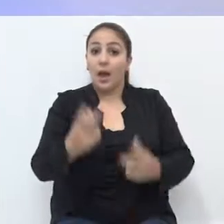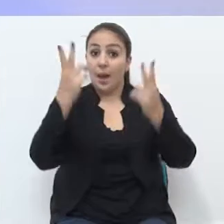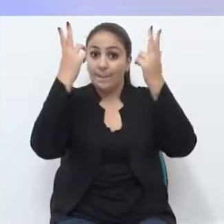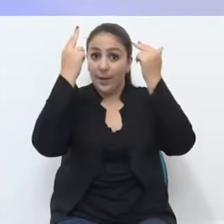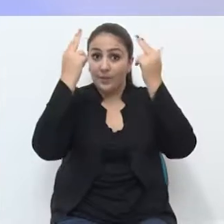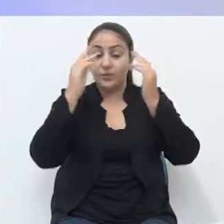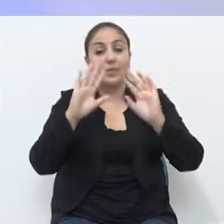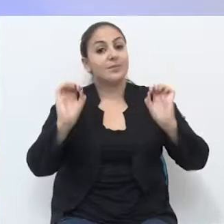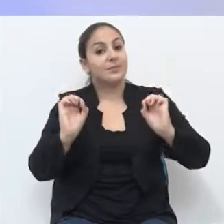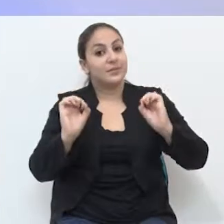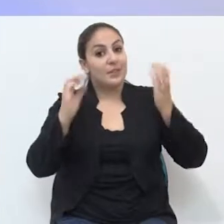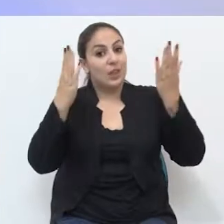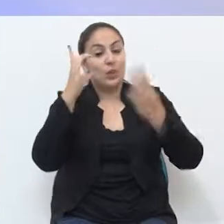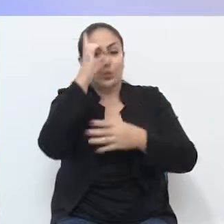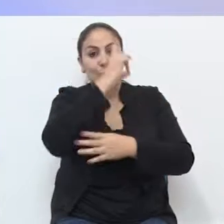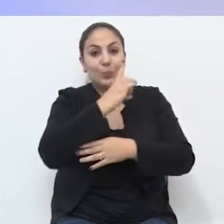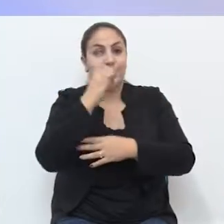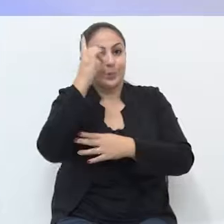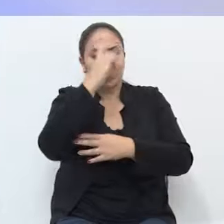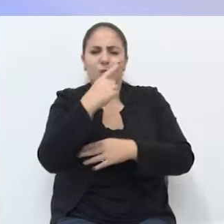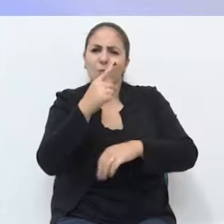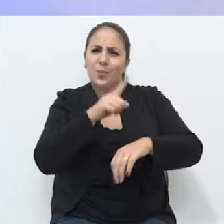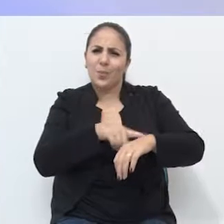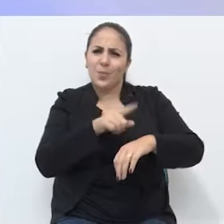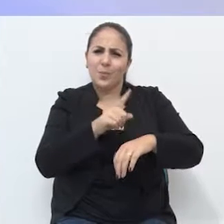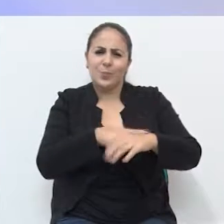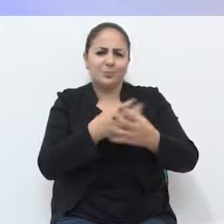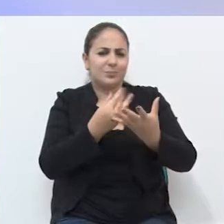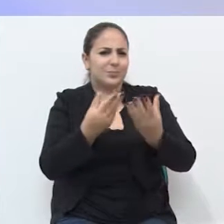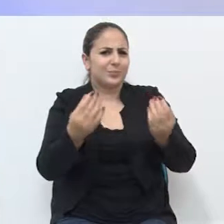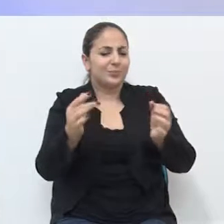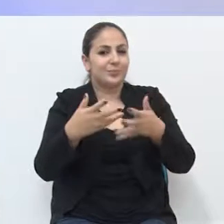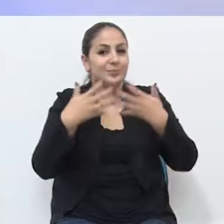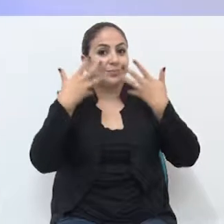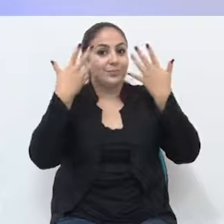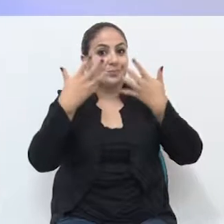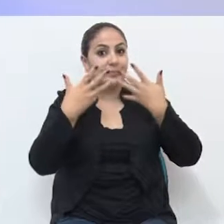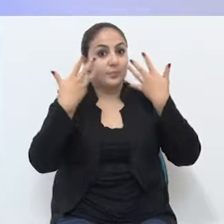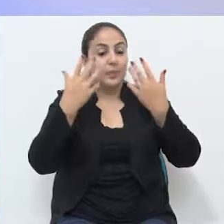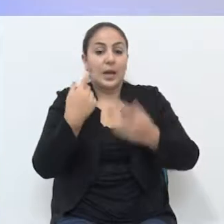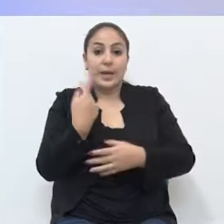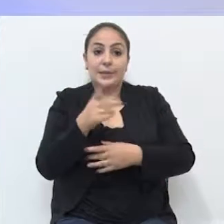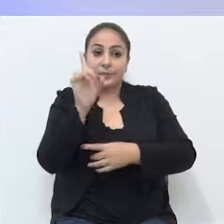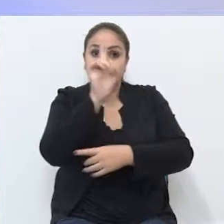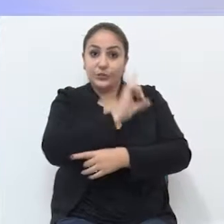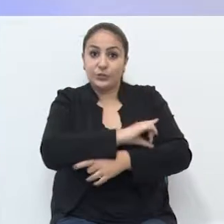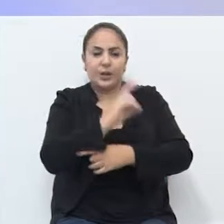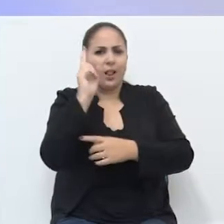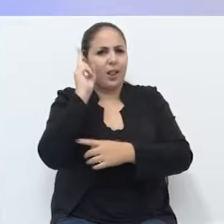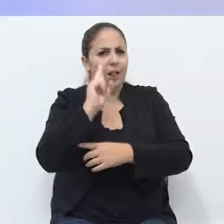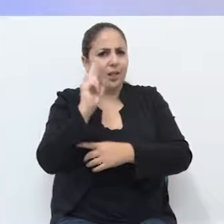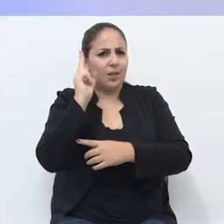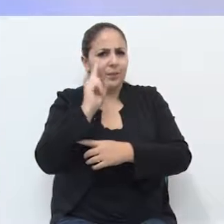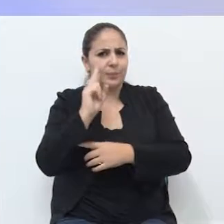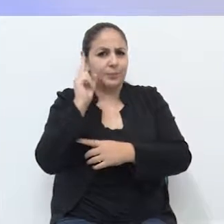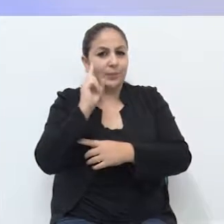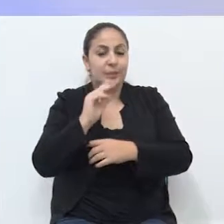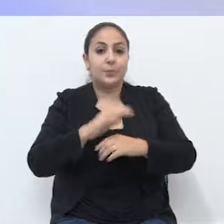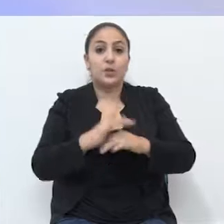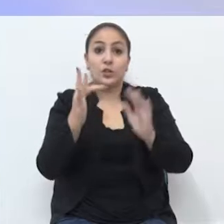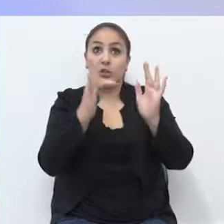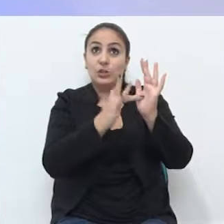A Páscoa é celebrada domingo e o momento é carregado de alegria, pois nesta data lembramos a